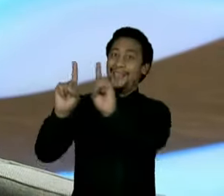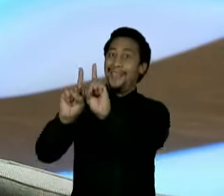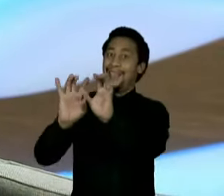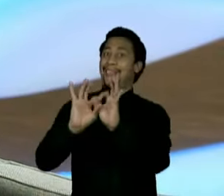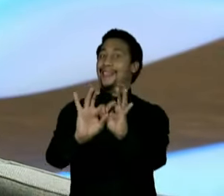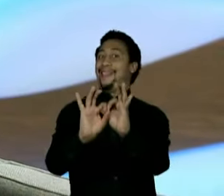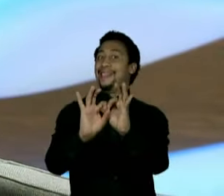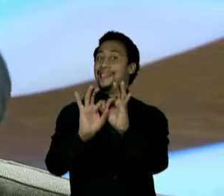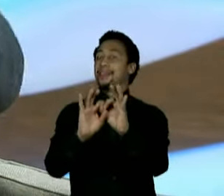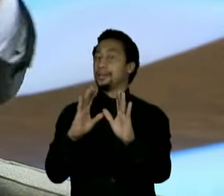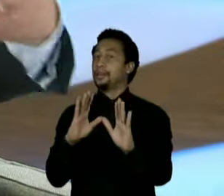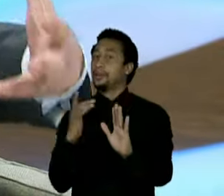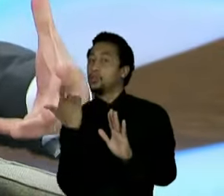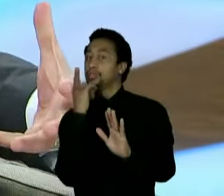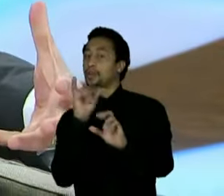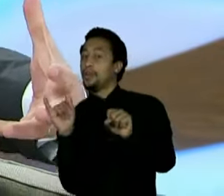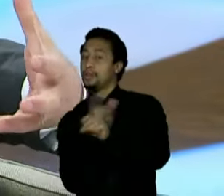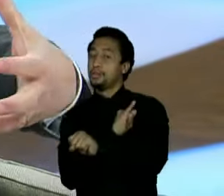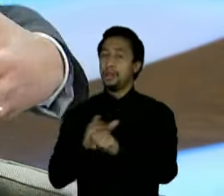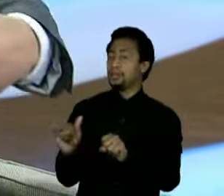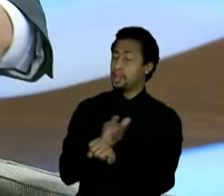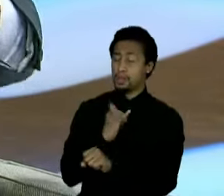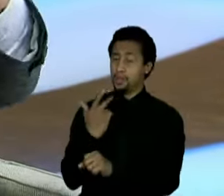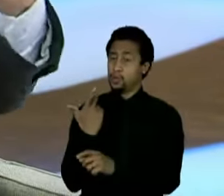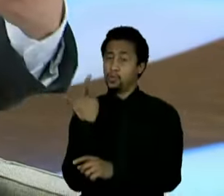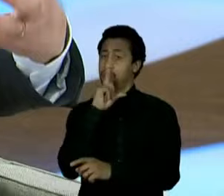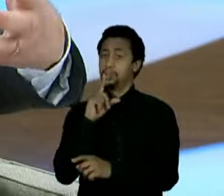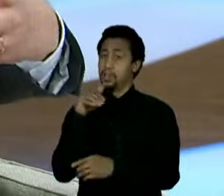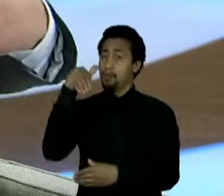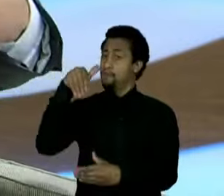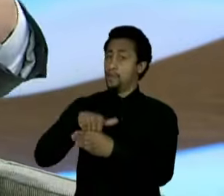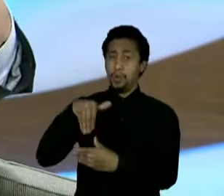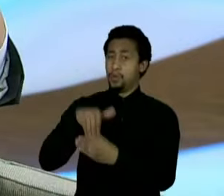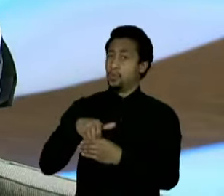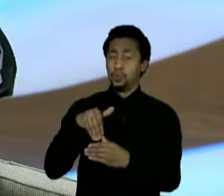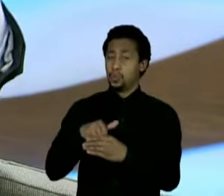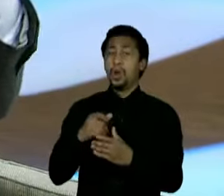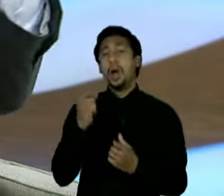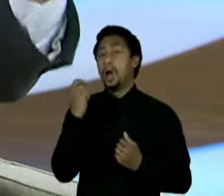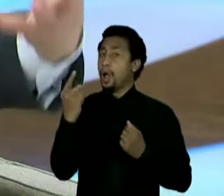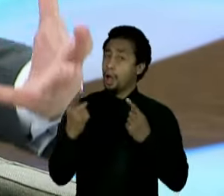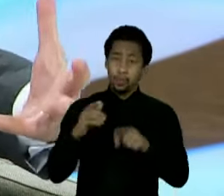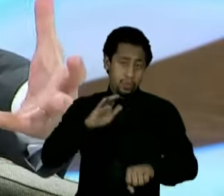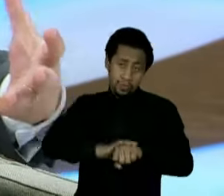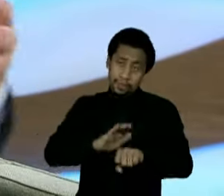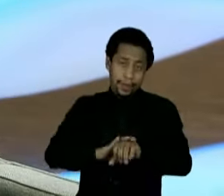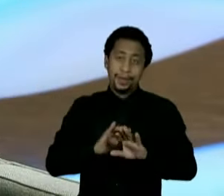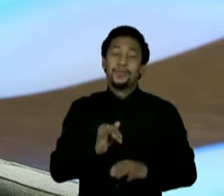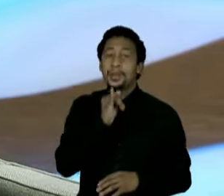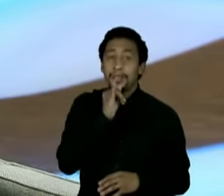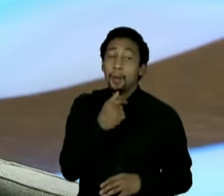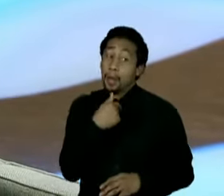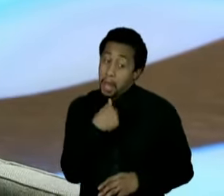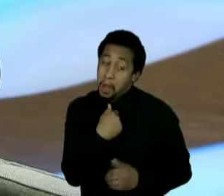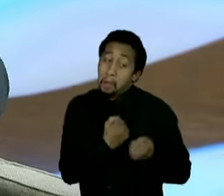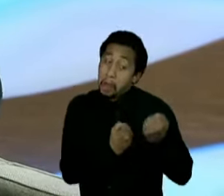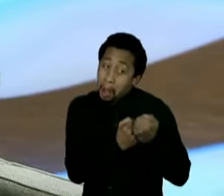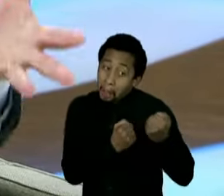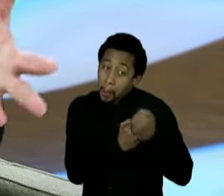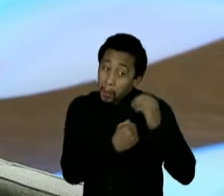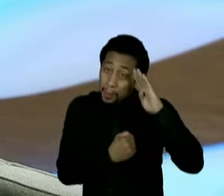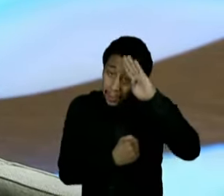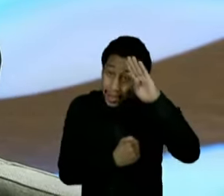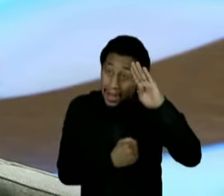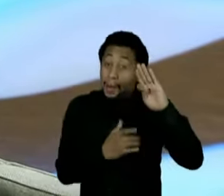no Bolsonaro, como outros fazem hoje, assim, tipo, eu sou Bolsonaro, mas não se sentem de